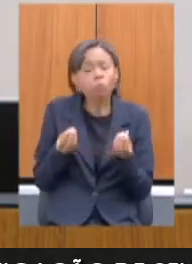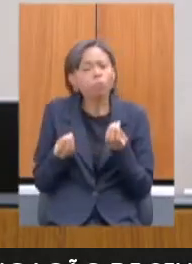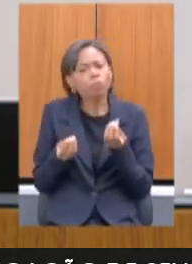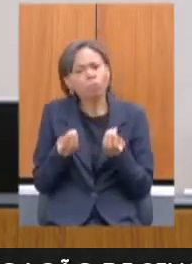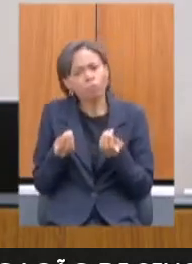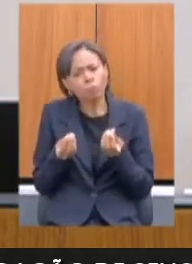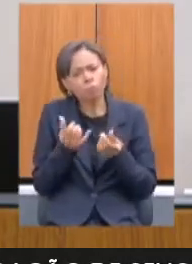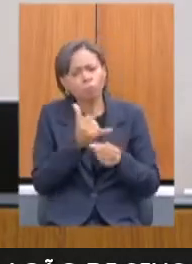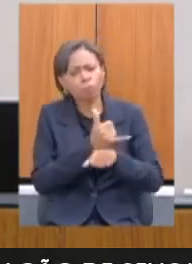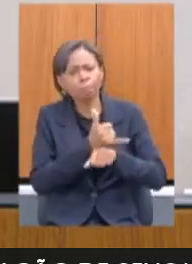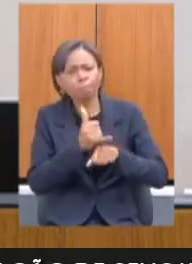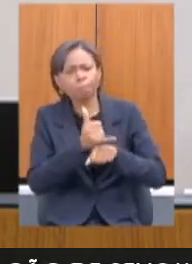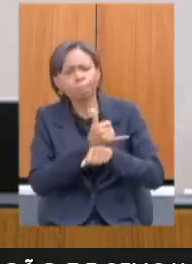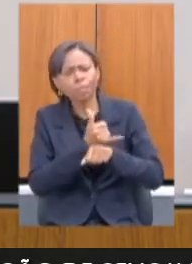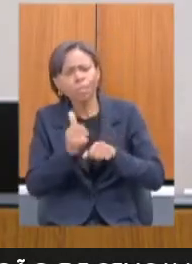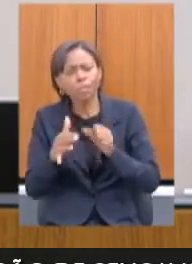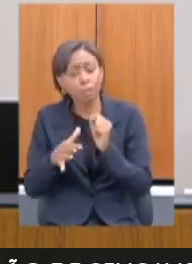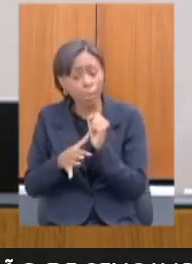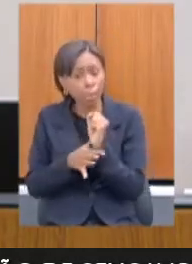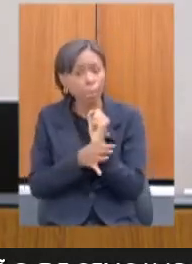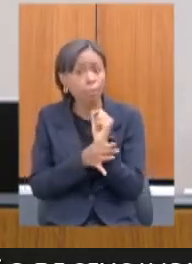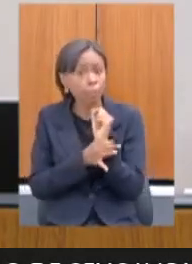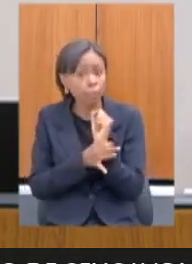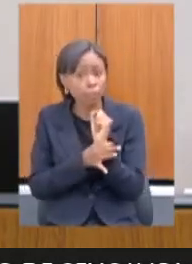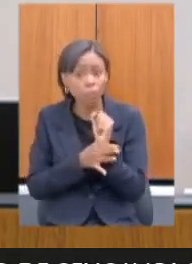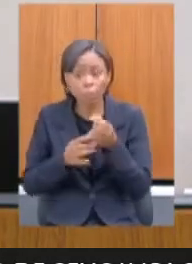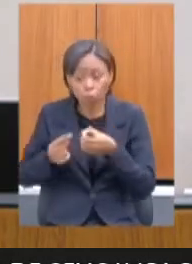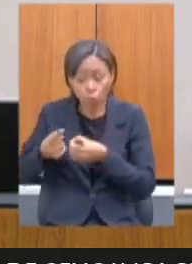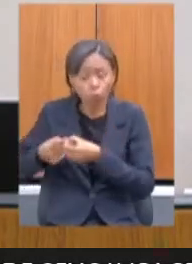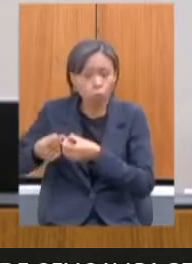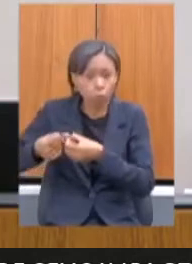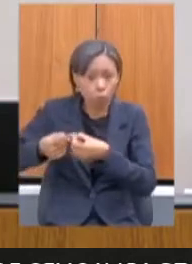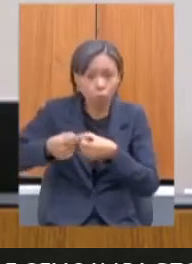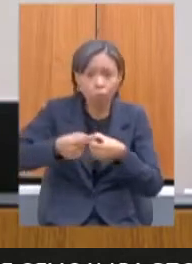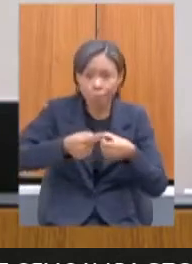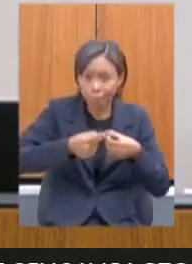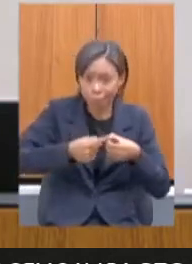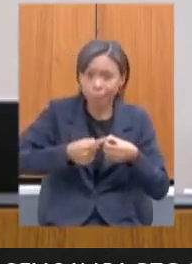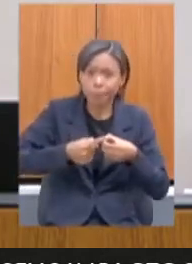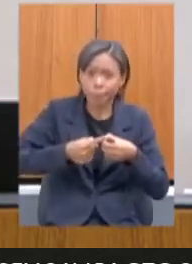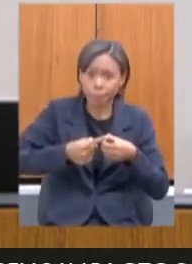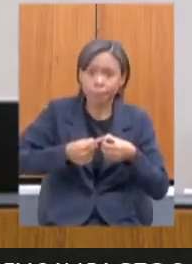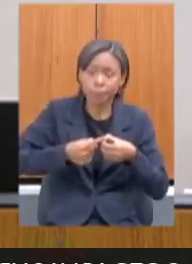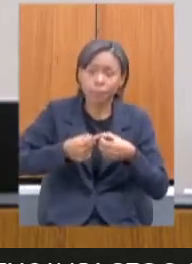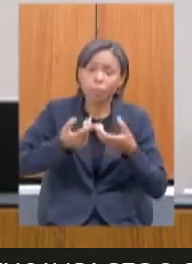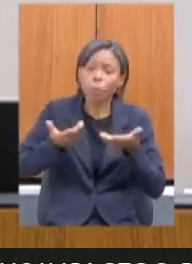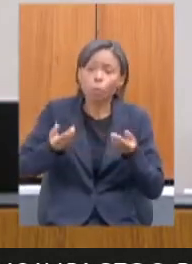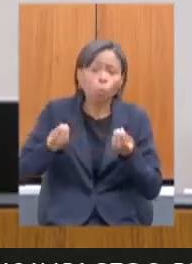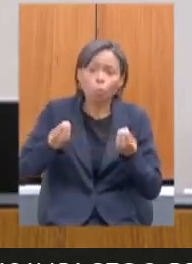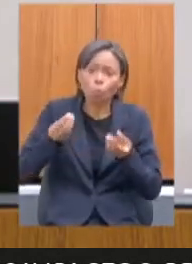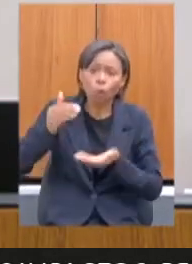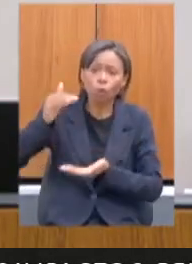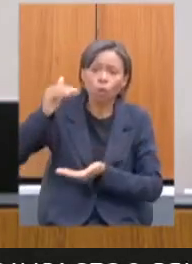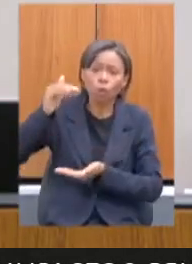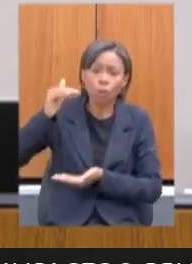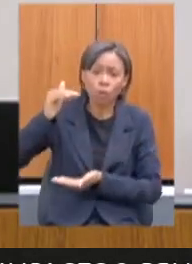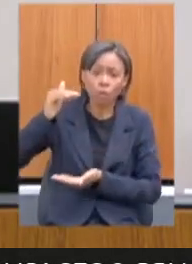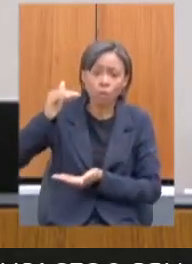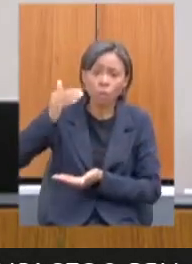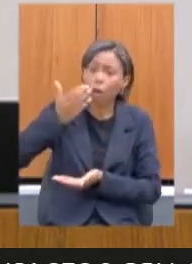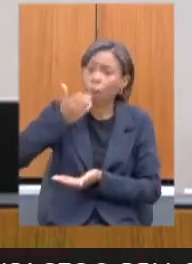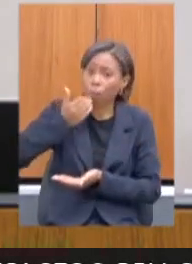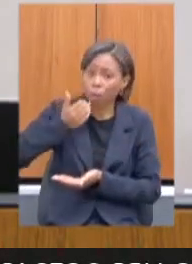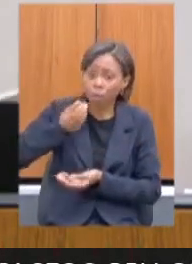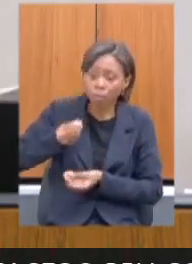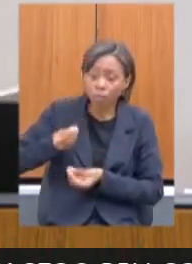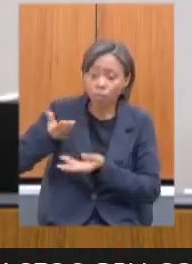de garantir, não só para a sede dos municípios, que é uma grande crítica às vezes. A cesta básica chega na sede do município, mas não consegue